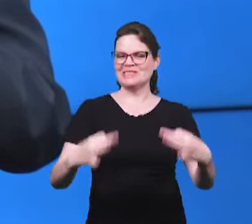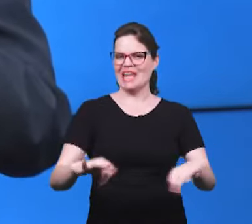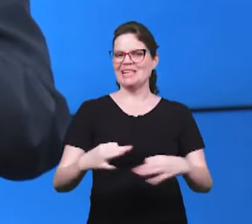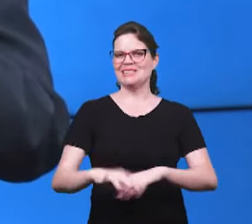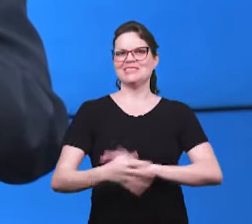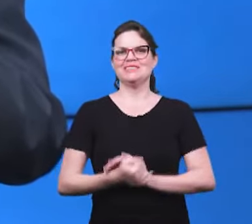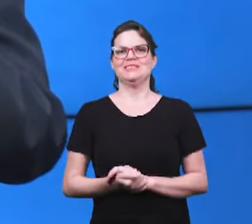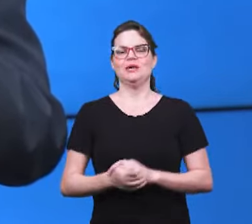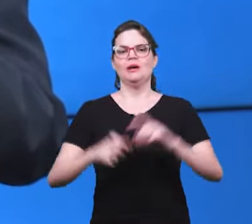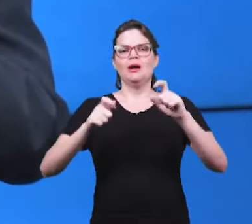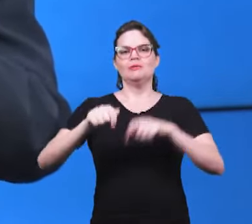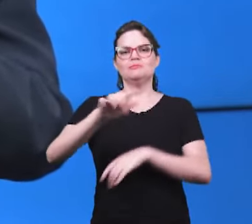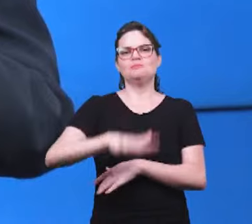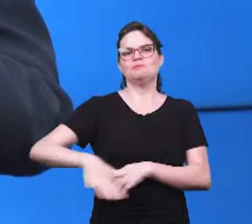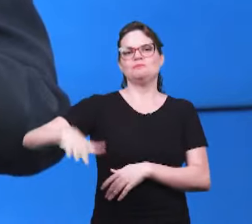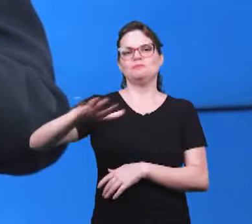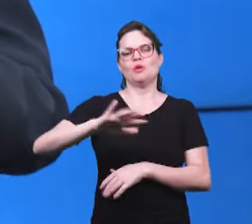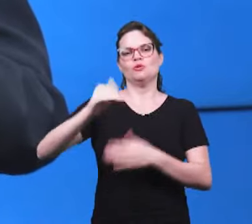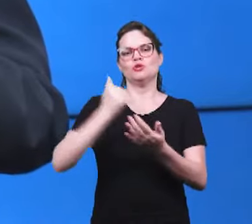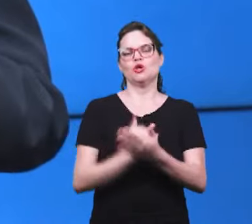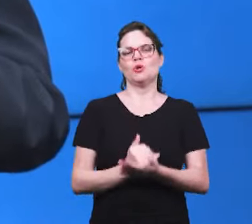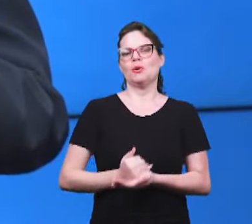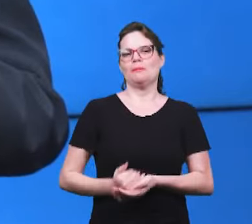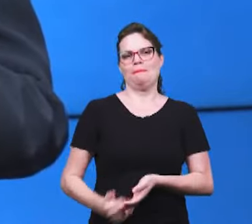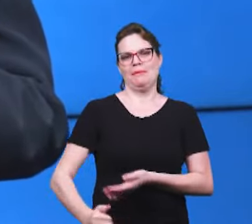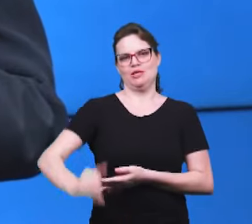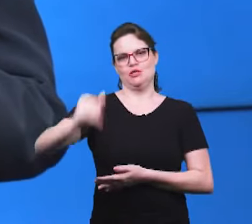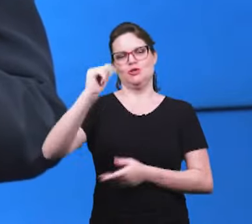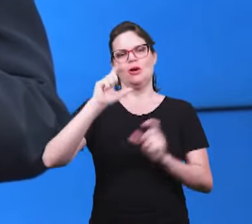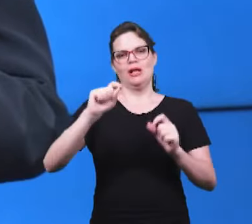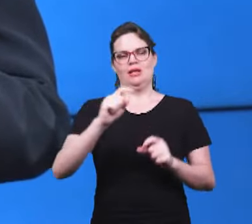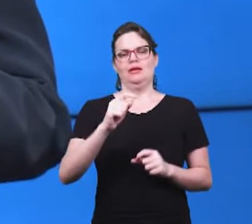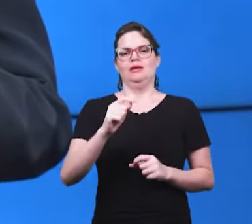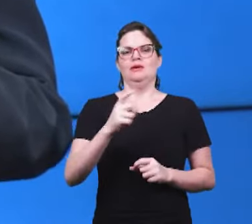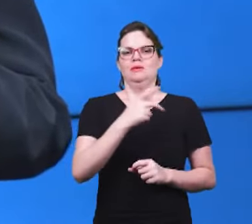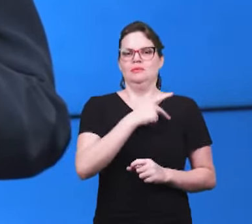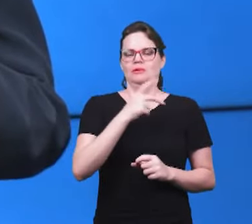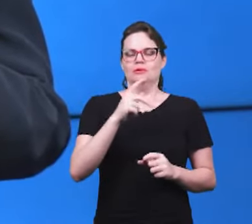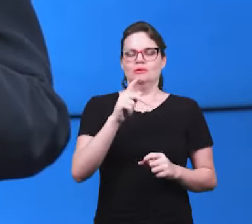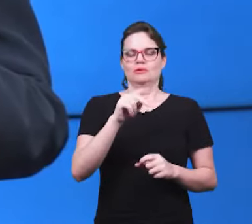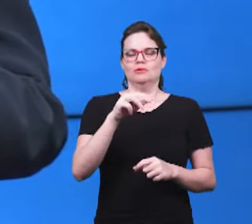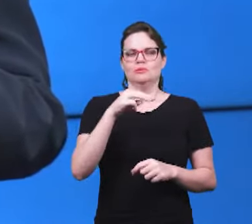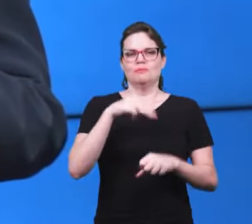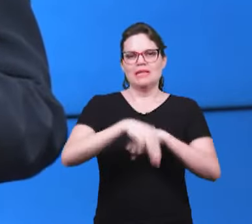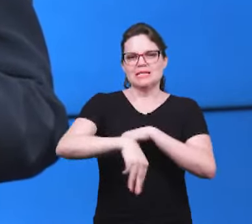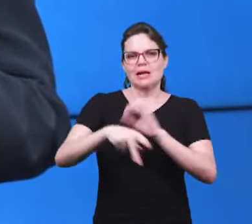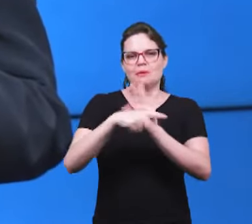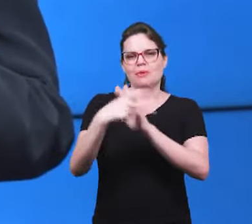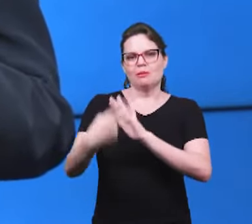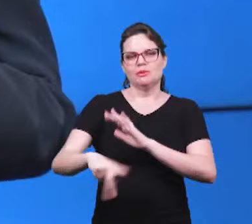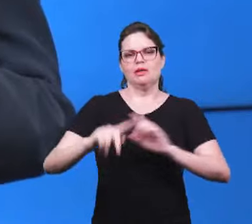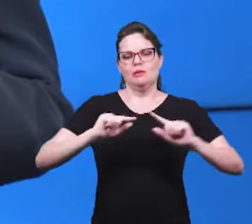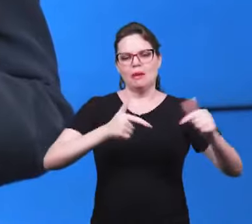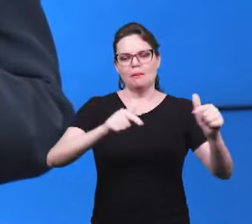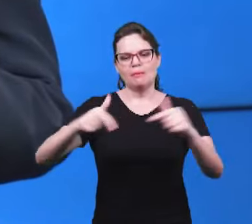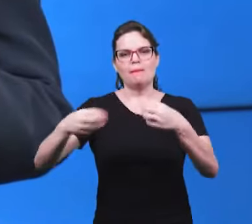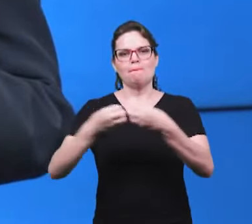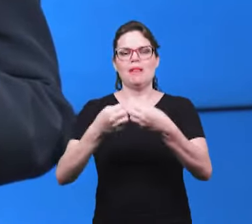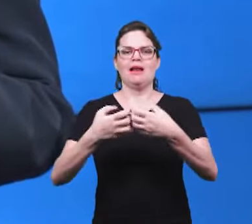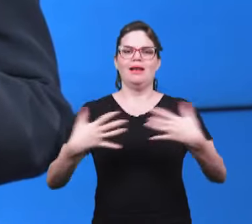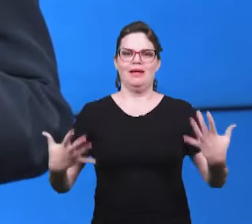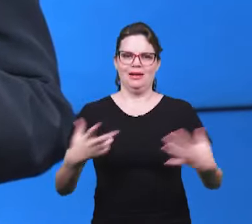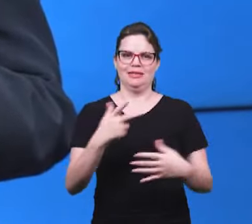Galileia é naquela região onde se iniciou ali o ministério do senhor Jesus ele principiou os seus sinais e onde ele começou